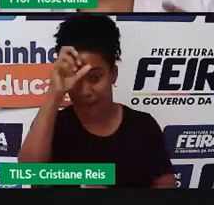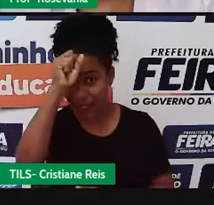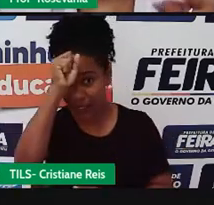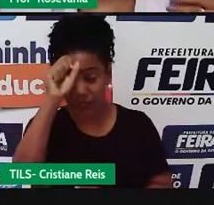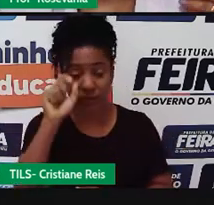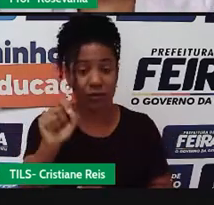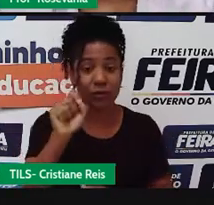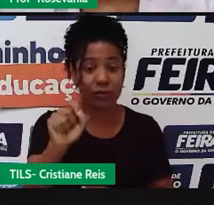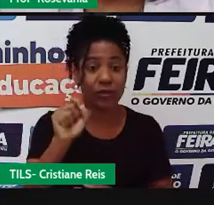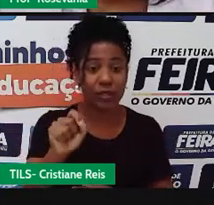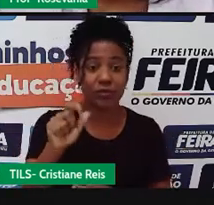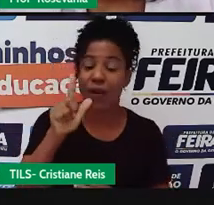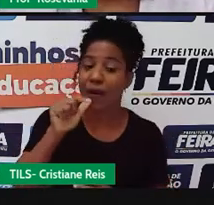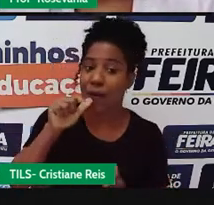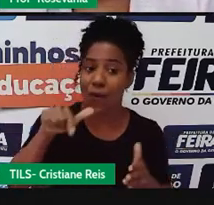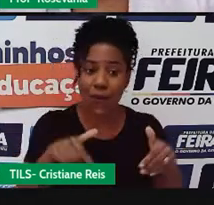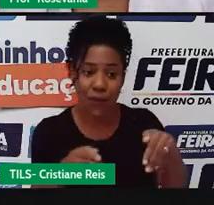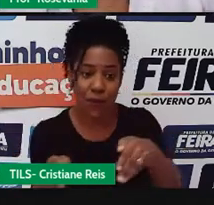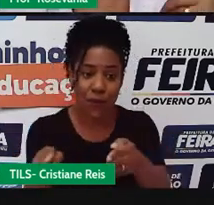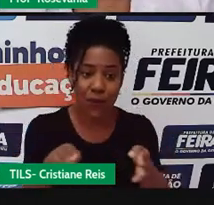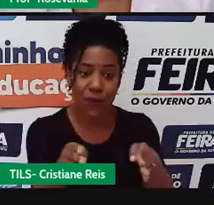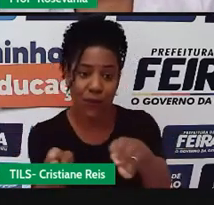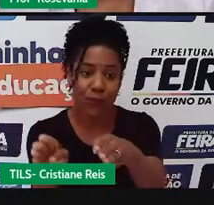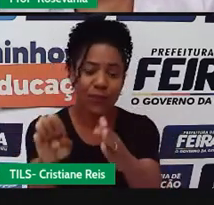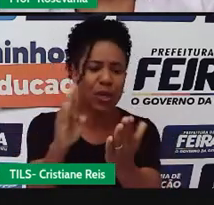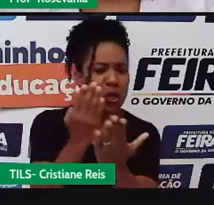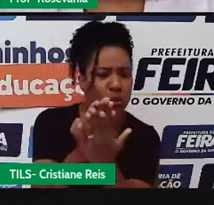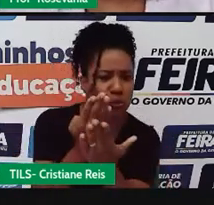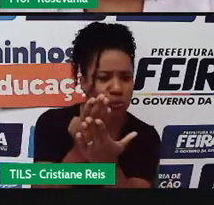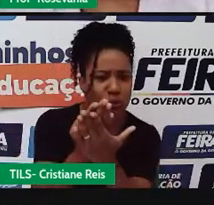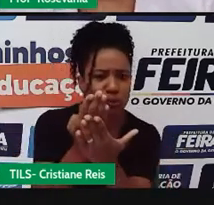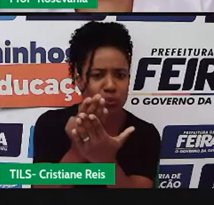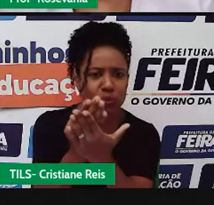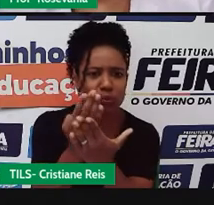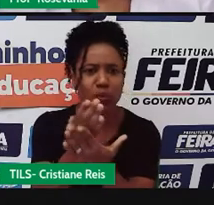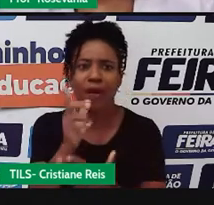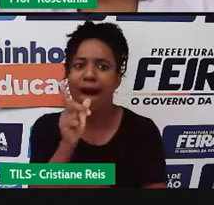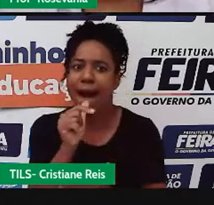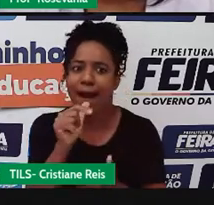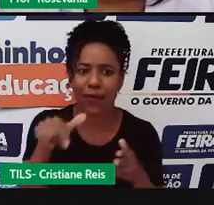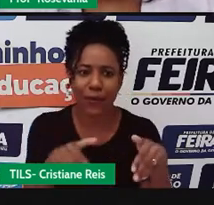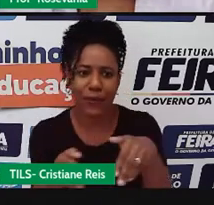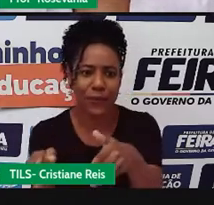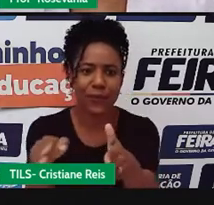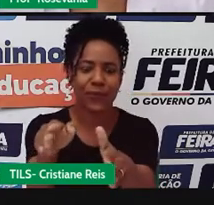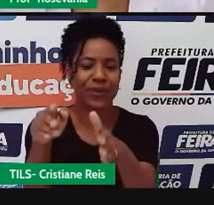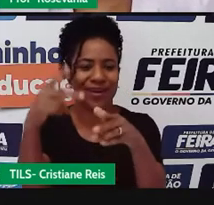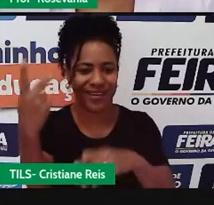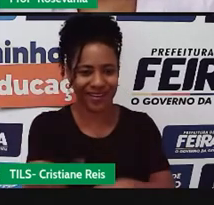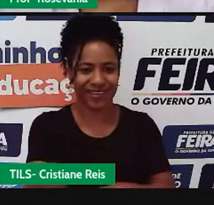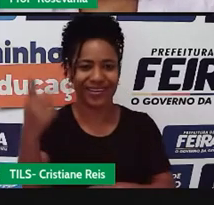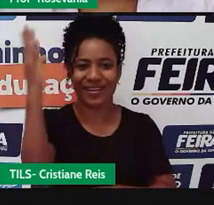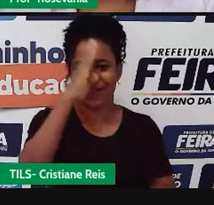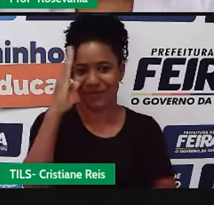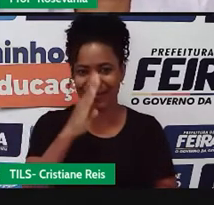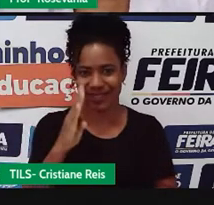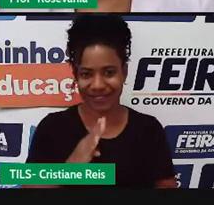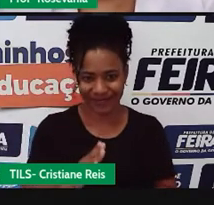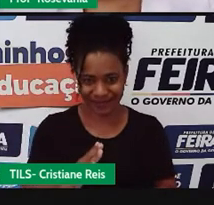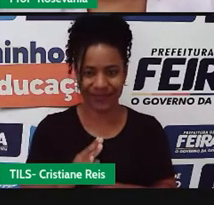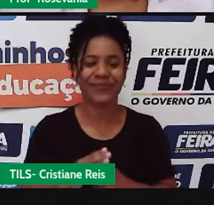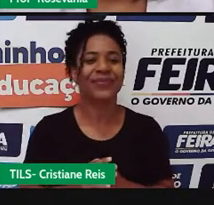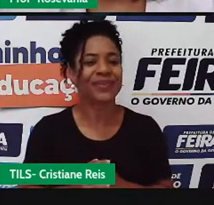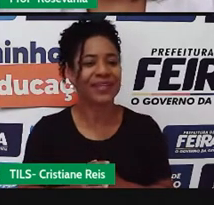sobre os rios, sobre essa superfície líquida do território brasileiro. Então, na aula de hoje,